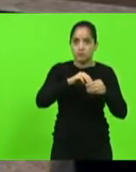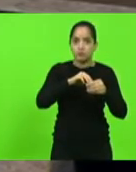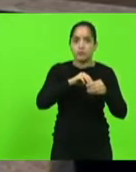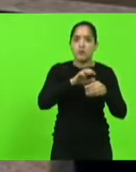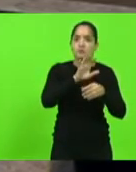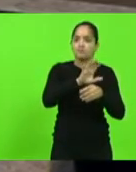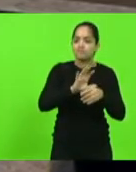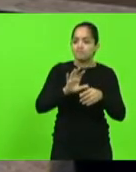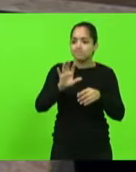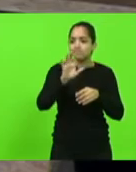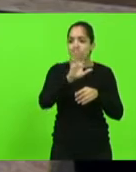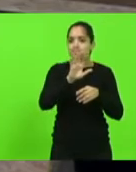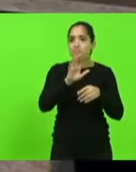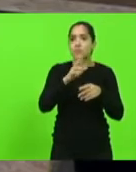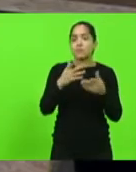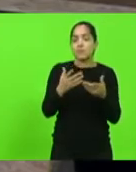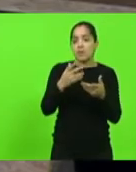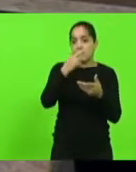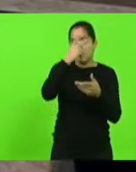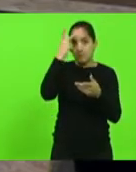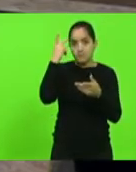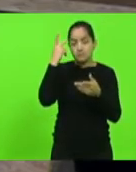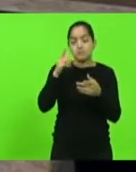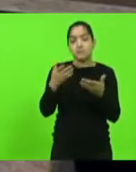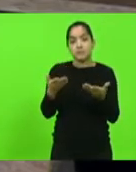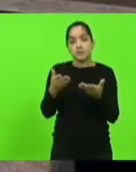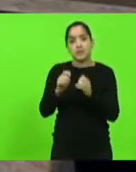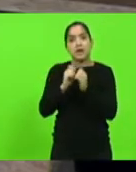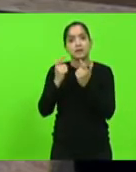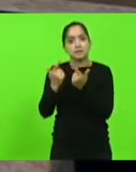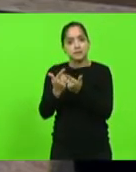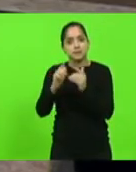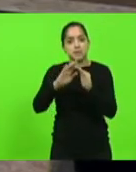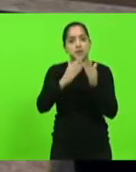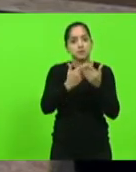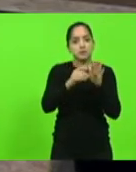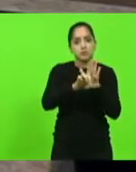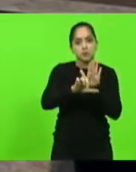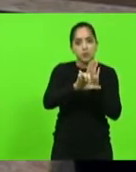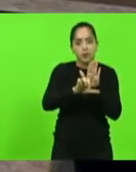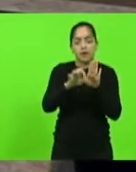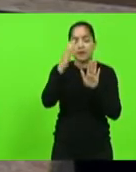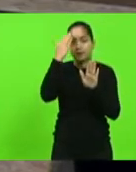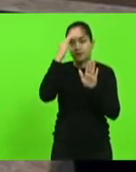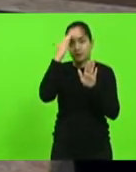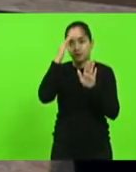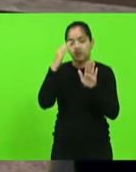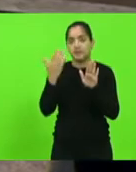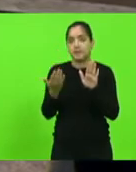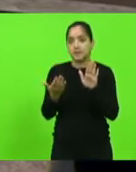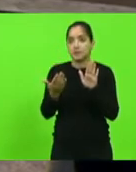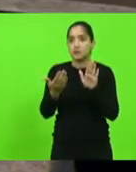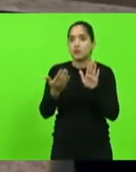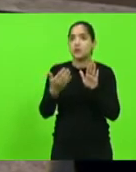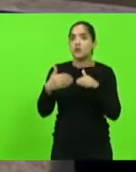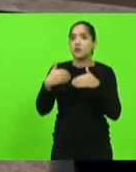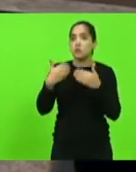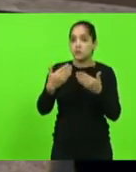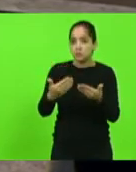pessoas. E a Assembleia Legislativa e a escola, nós entendemos que quanto mais